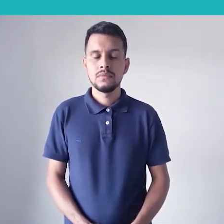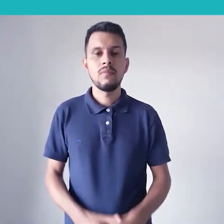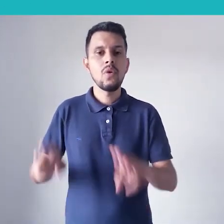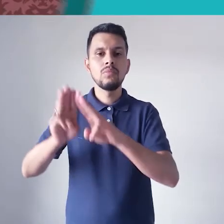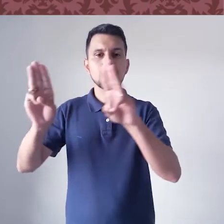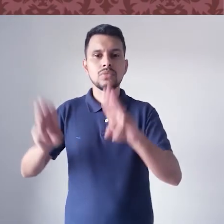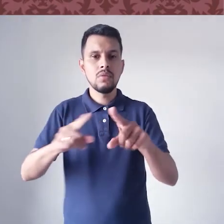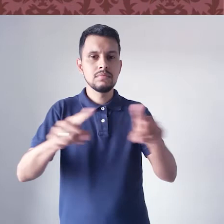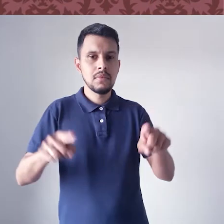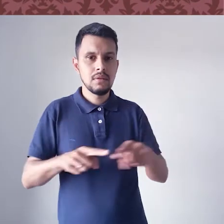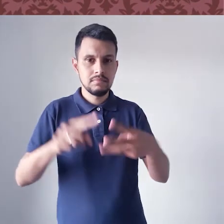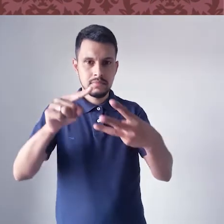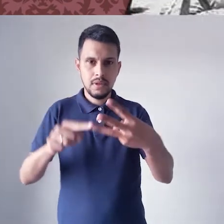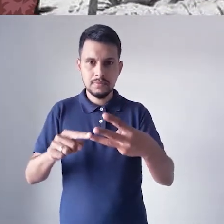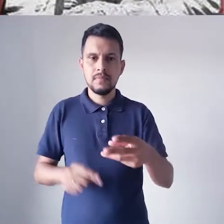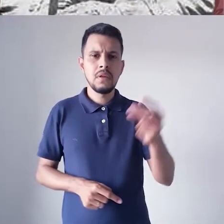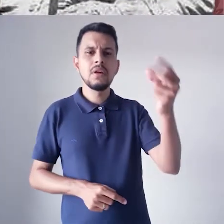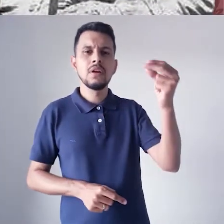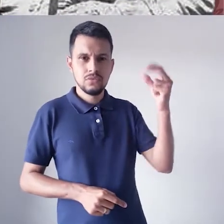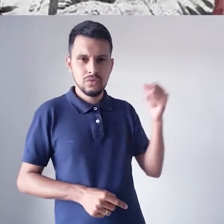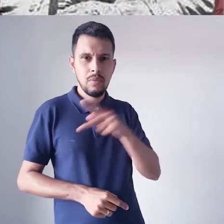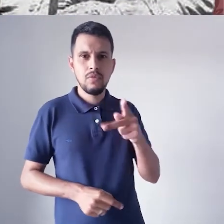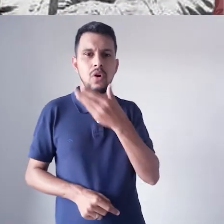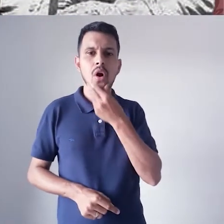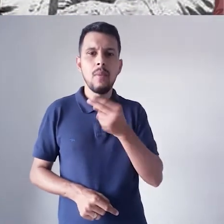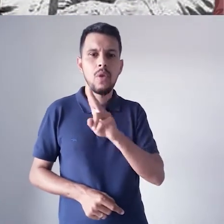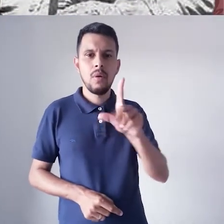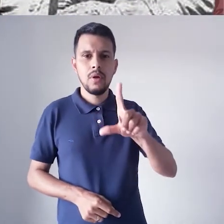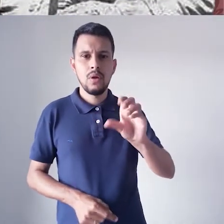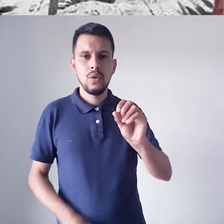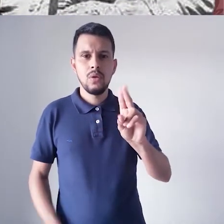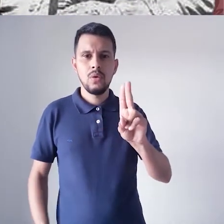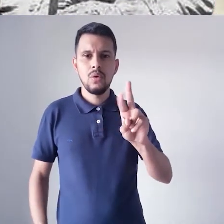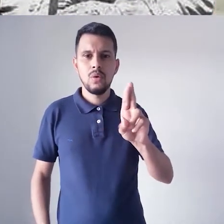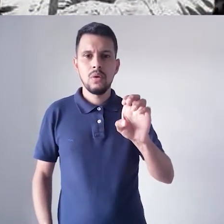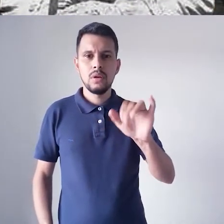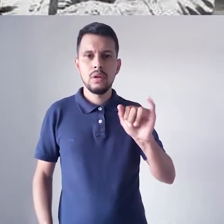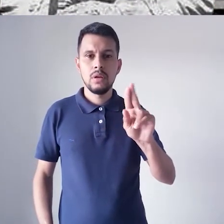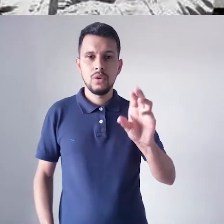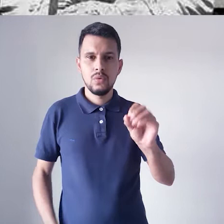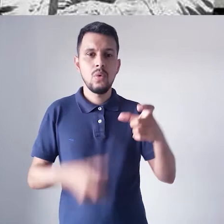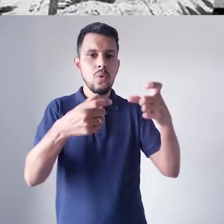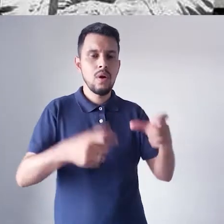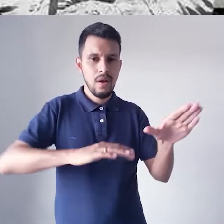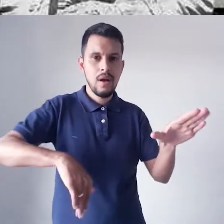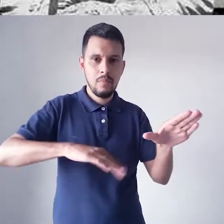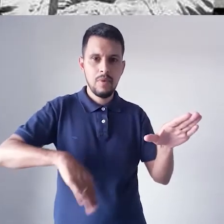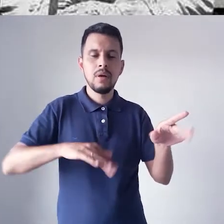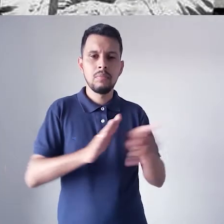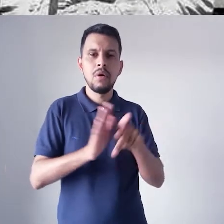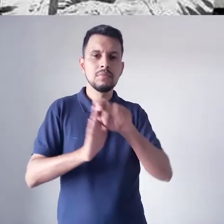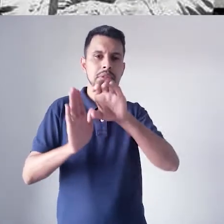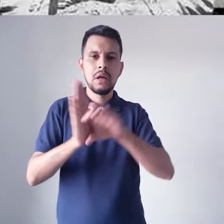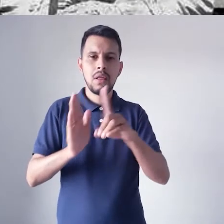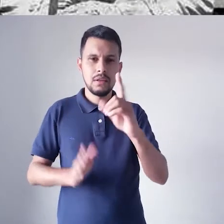A gente tem três espaços. Quando o professor Loureiro viu a mãe lá no litoral, nesse antigo colégio dos jesuítas, que é um